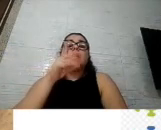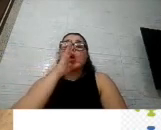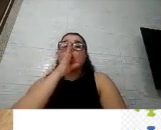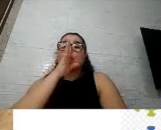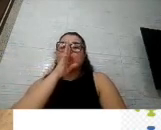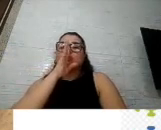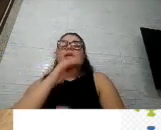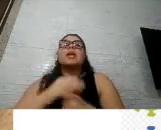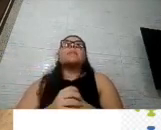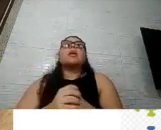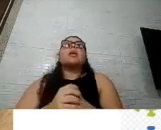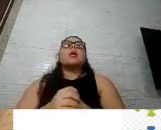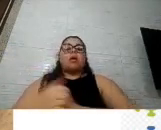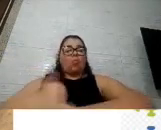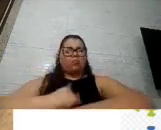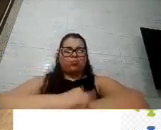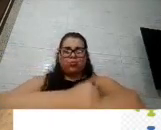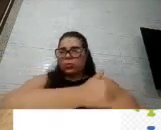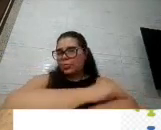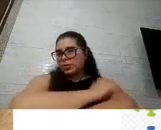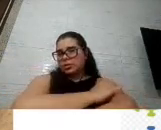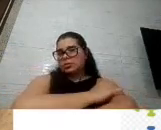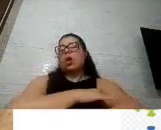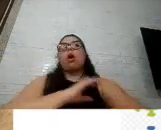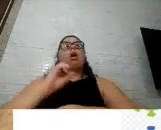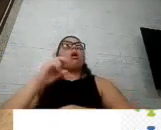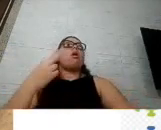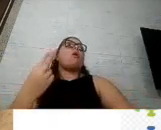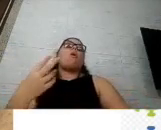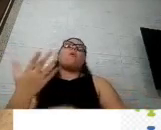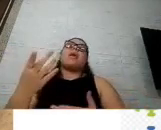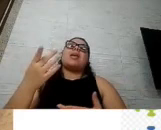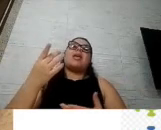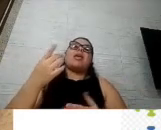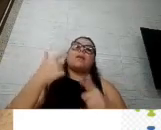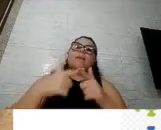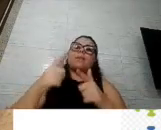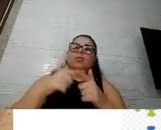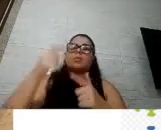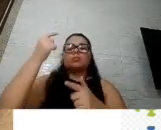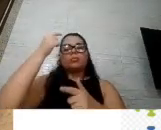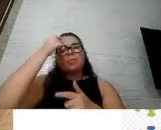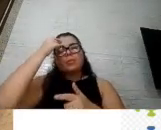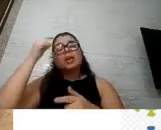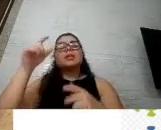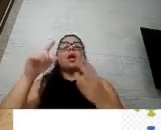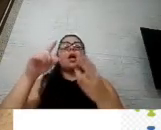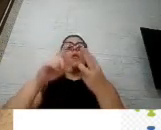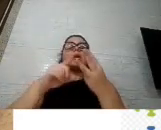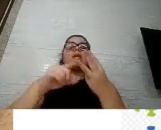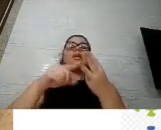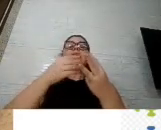obesidade presença de demência ou doença de Alzheimer e sexo masculino então esses